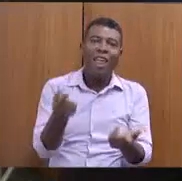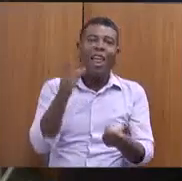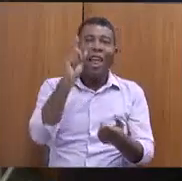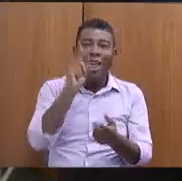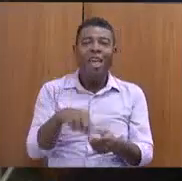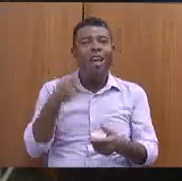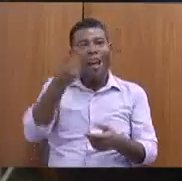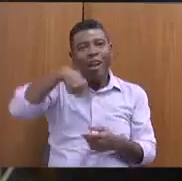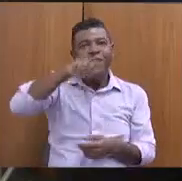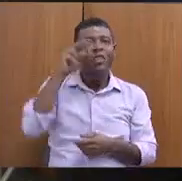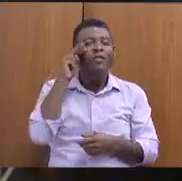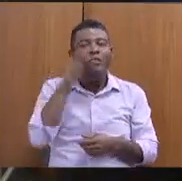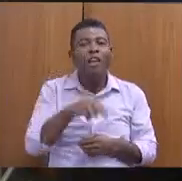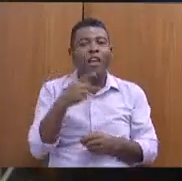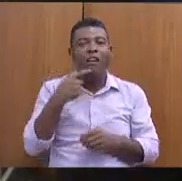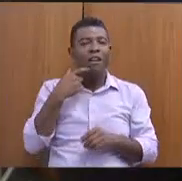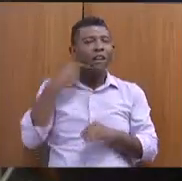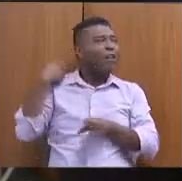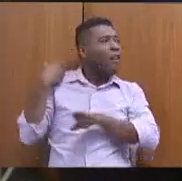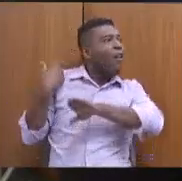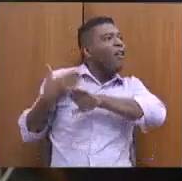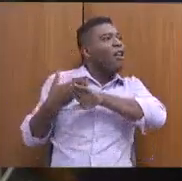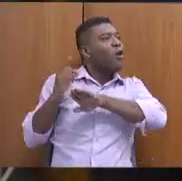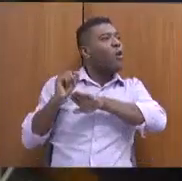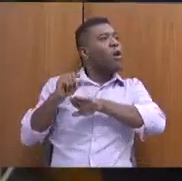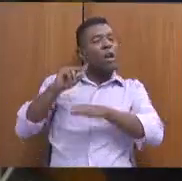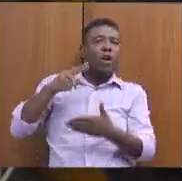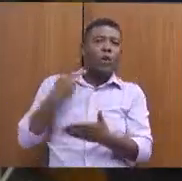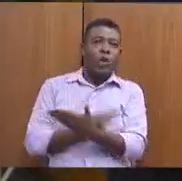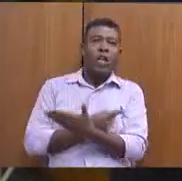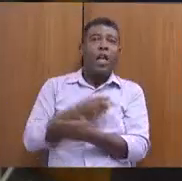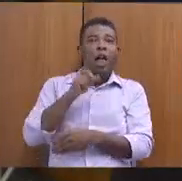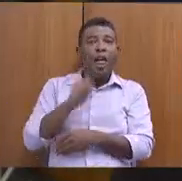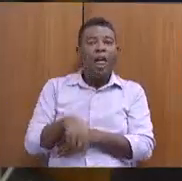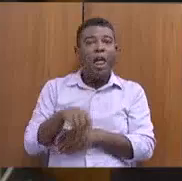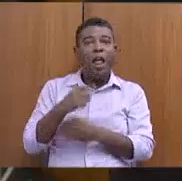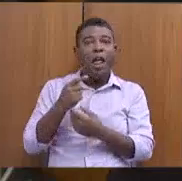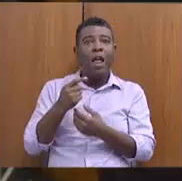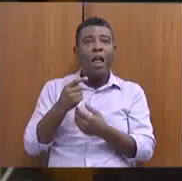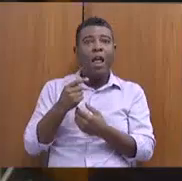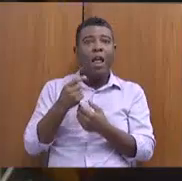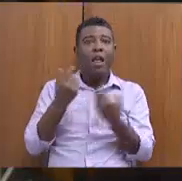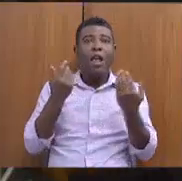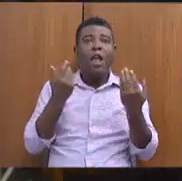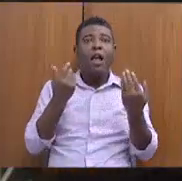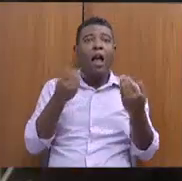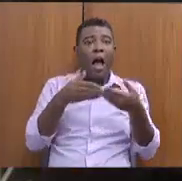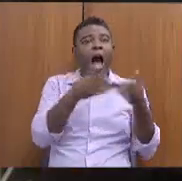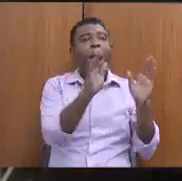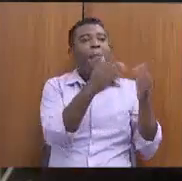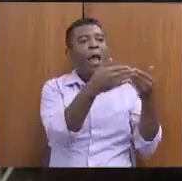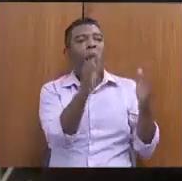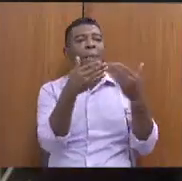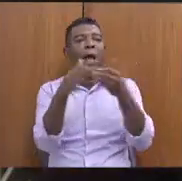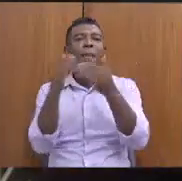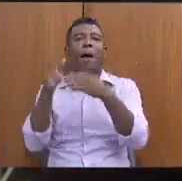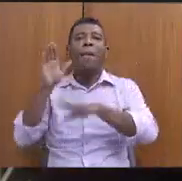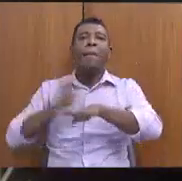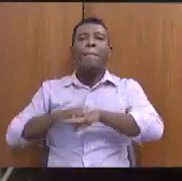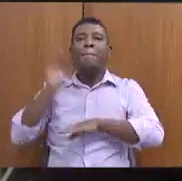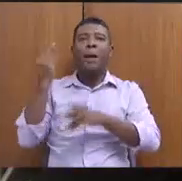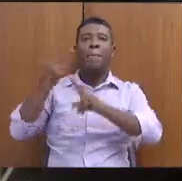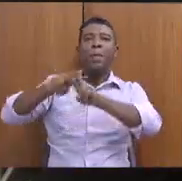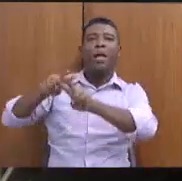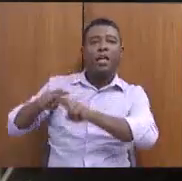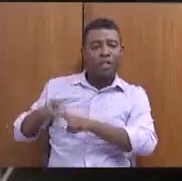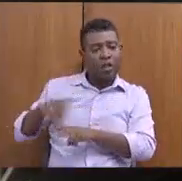último período, abre mais clube de tiros enquanto se fecham bibliotecas e escolas. Então, esse é um desafio de